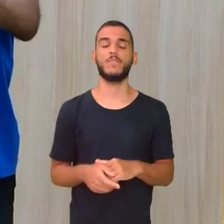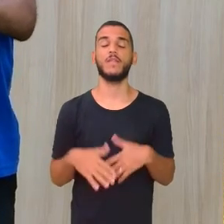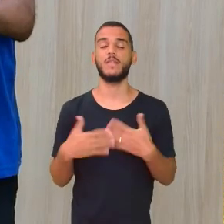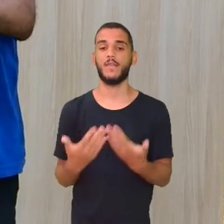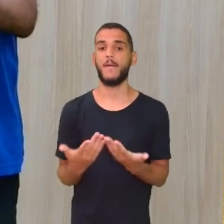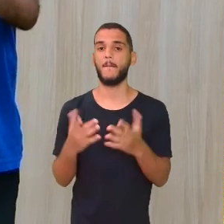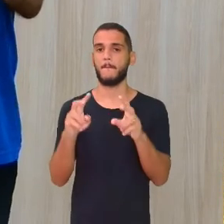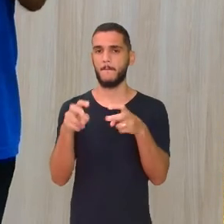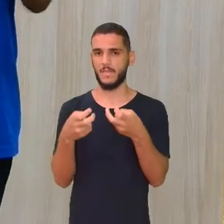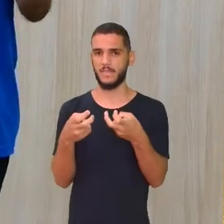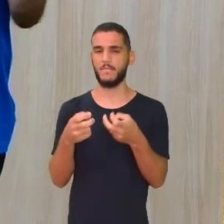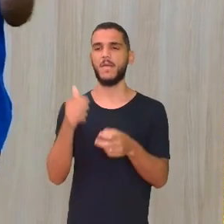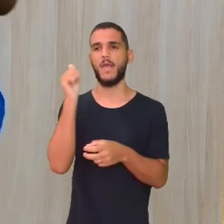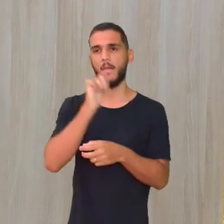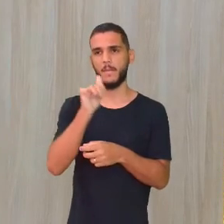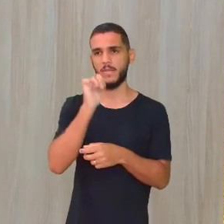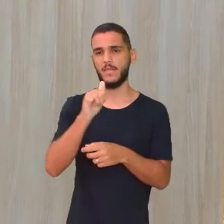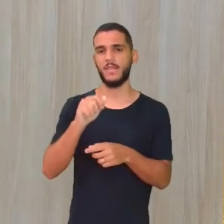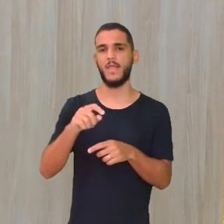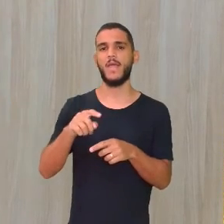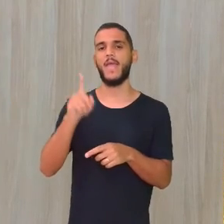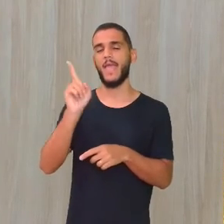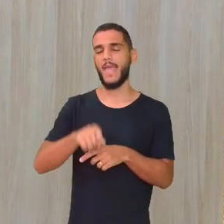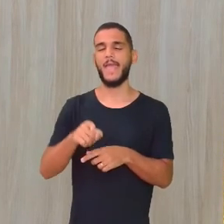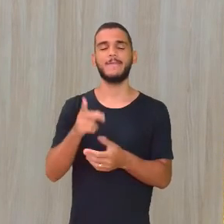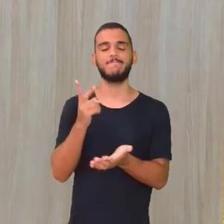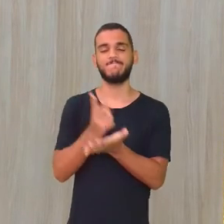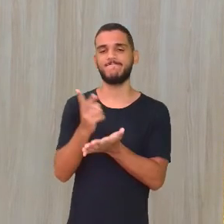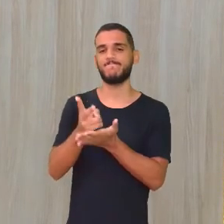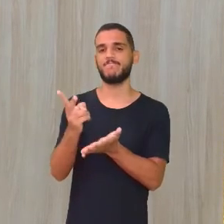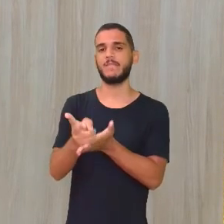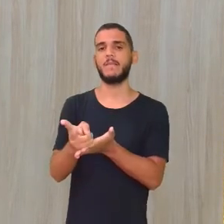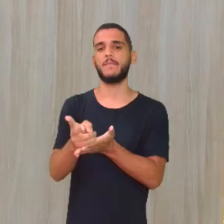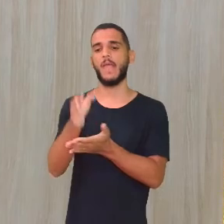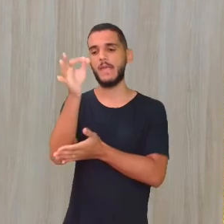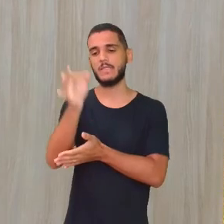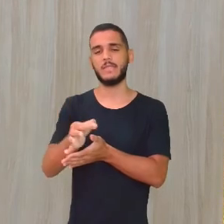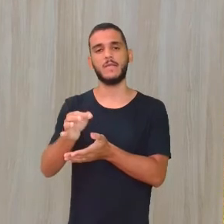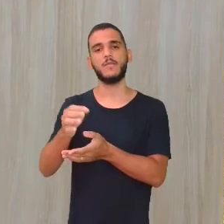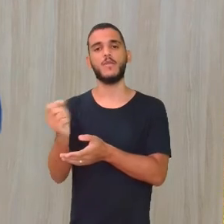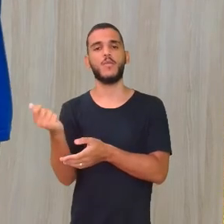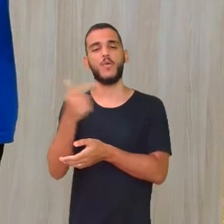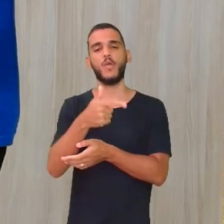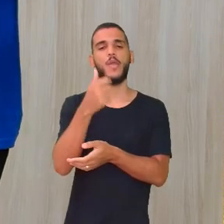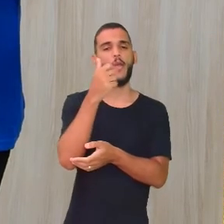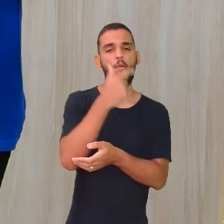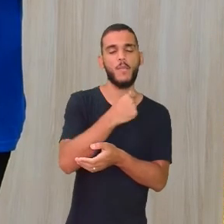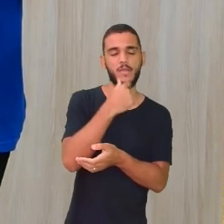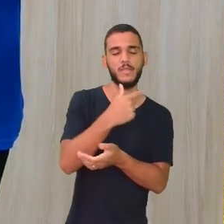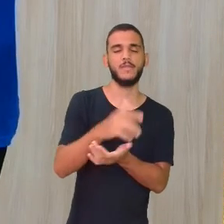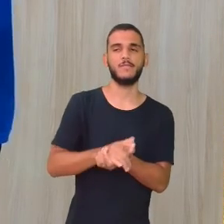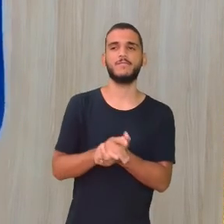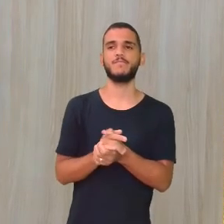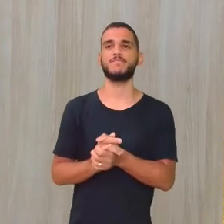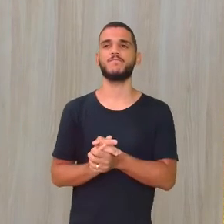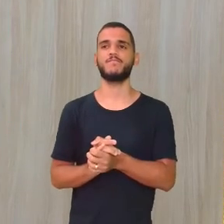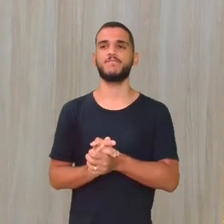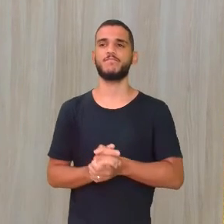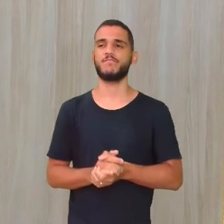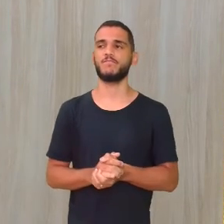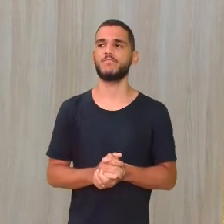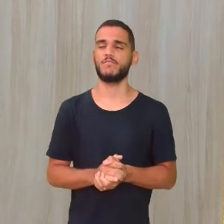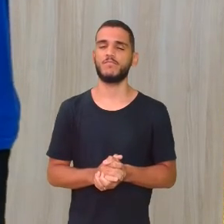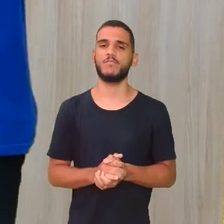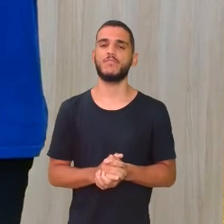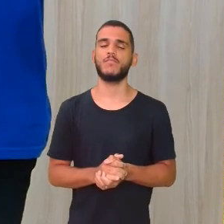observa A menina é mais regular Do que o garoto A amplitude do garoto Ali ó Tem um maior é 10 E o menor é 4 E a da menina